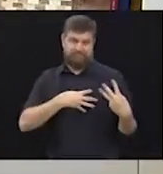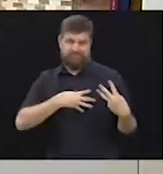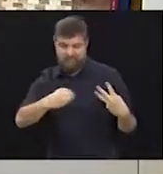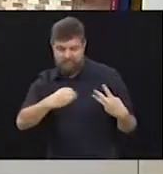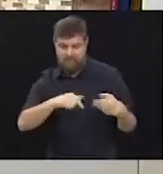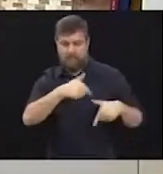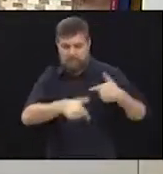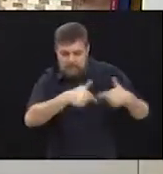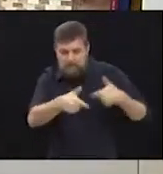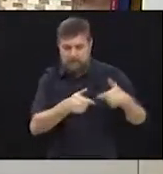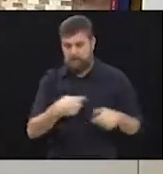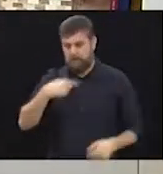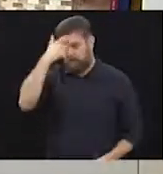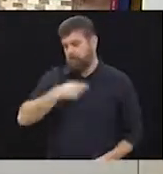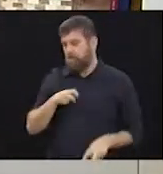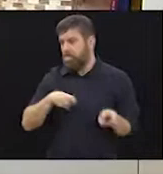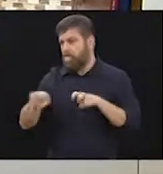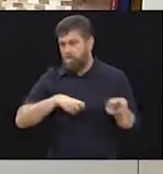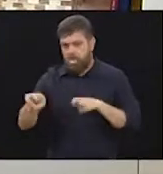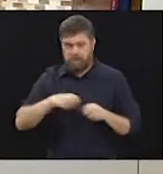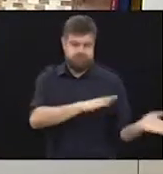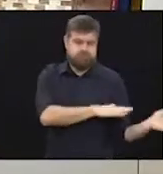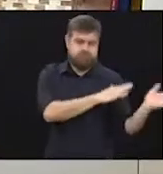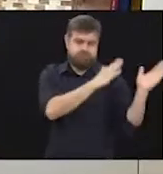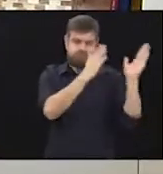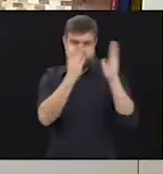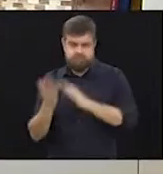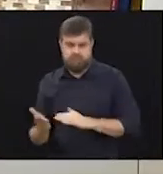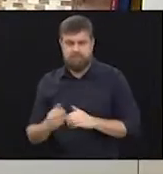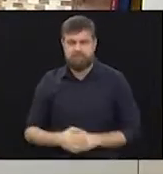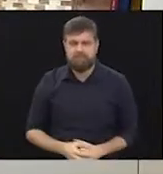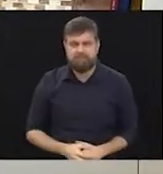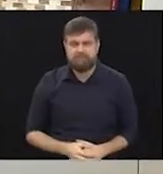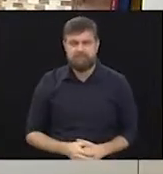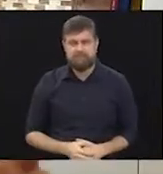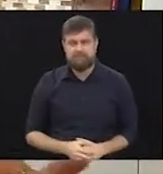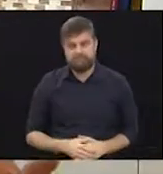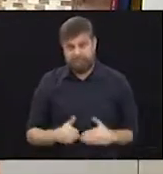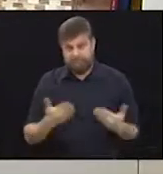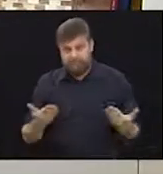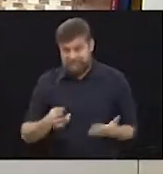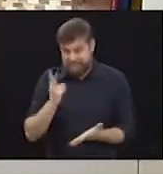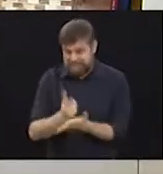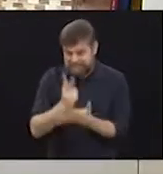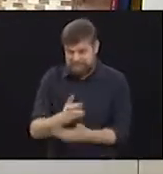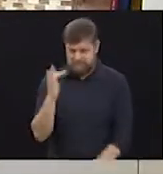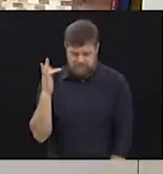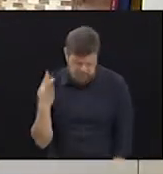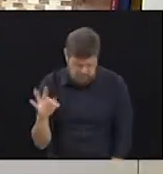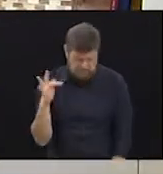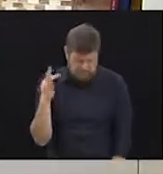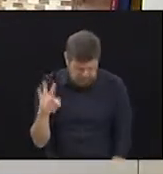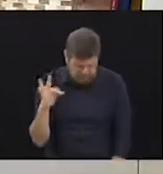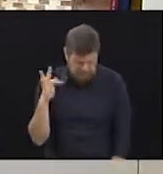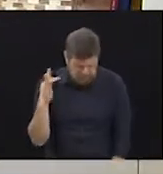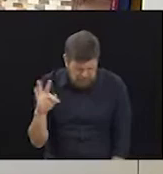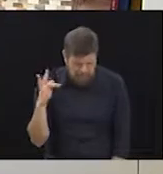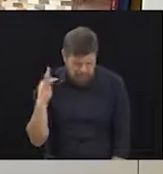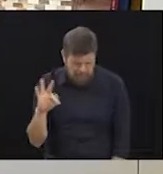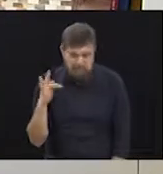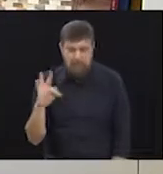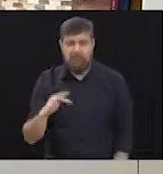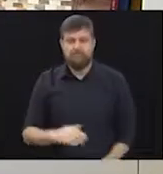trabalhava, corria o dia inteiro. Mas com dor. E aí,